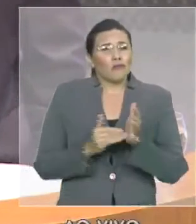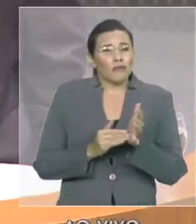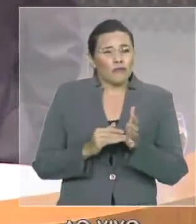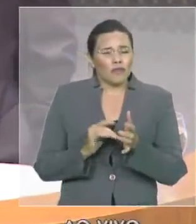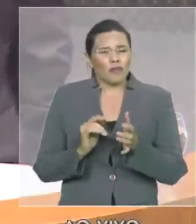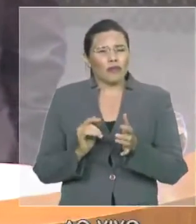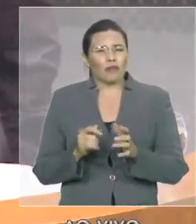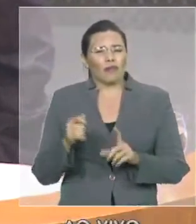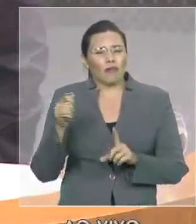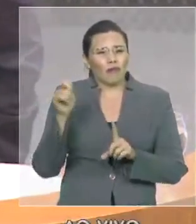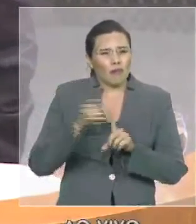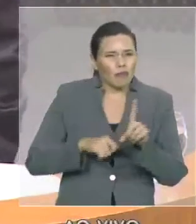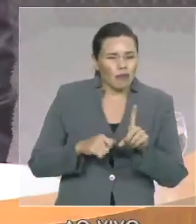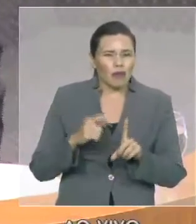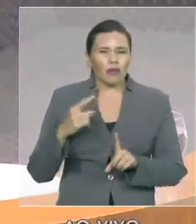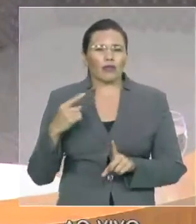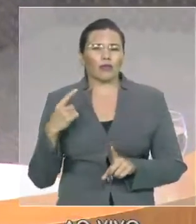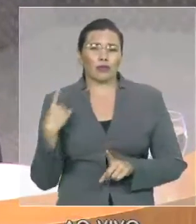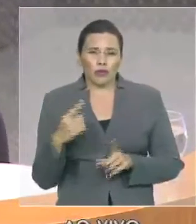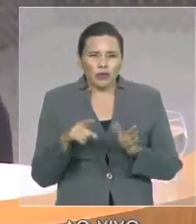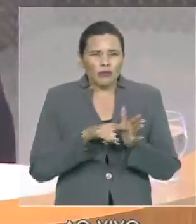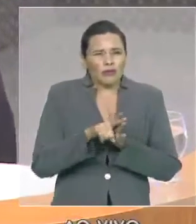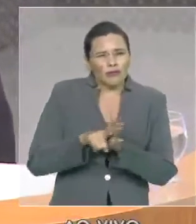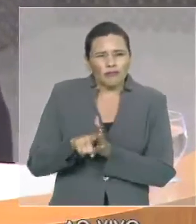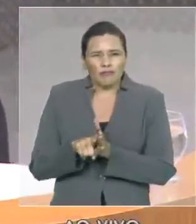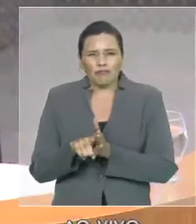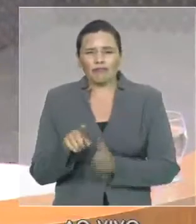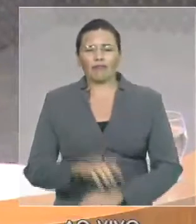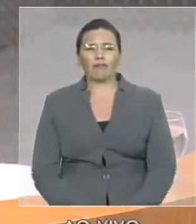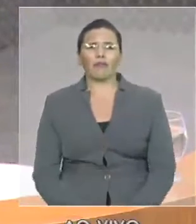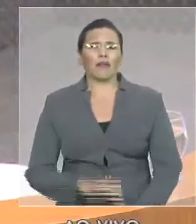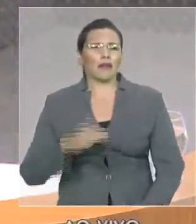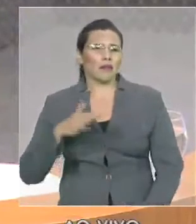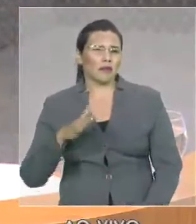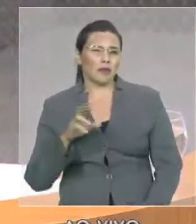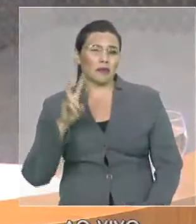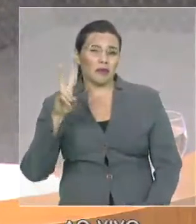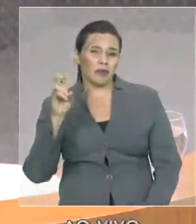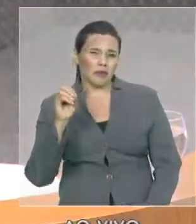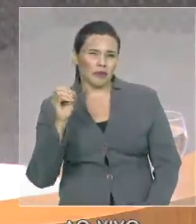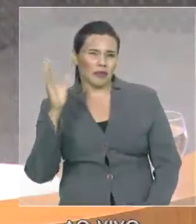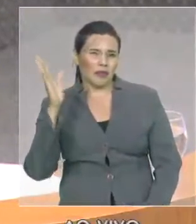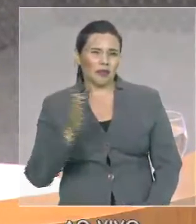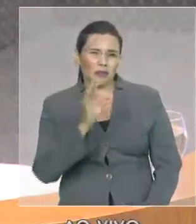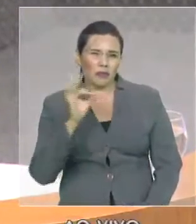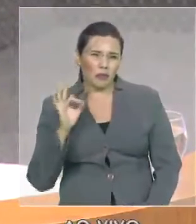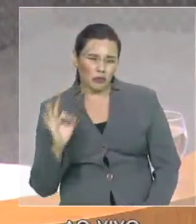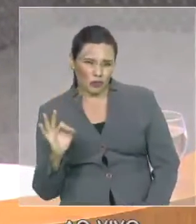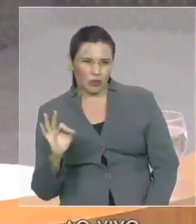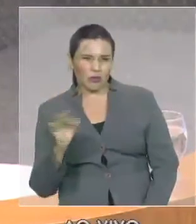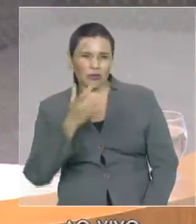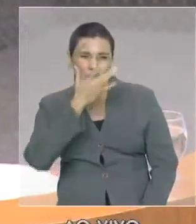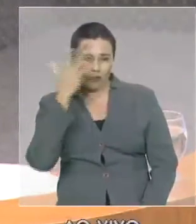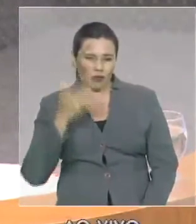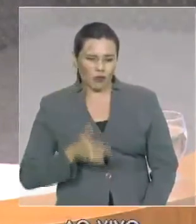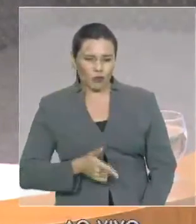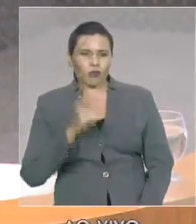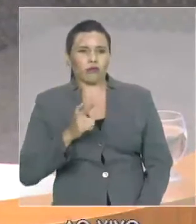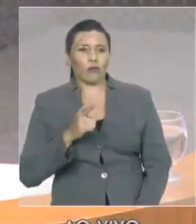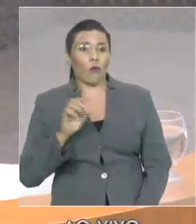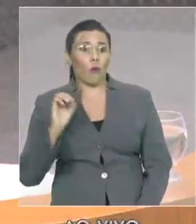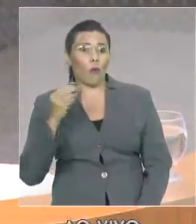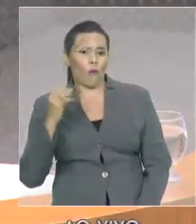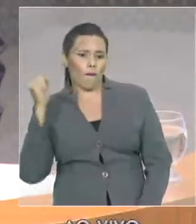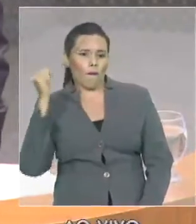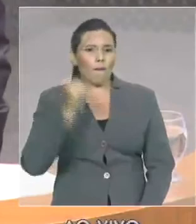Cerca de metade das vítimas estão, de algum modo, envolvidas em tráfico de drogas. Ou seja,